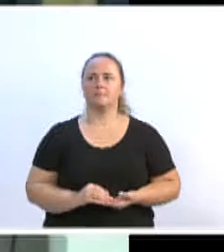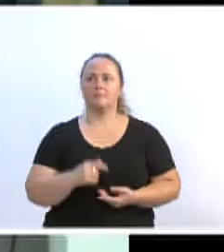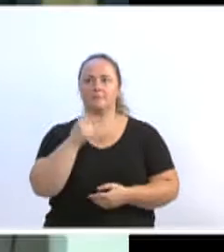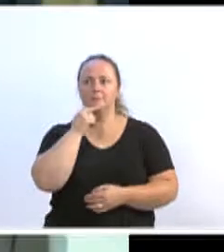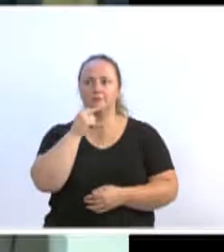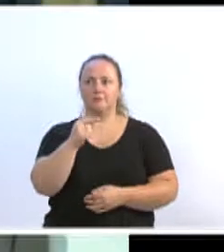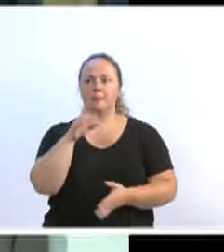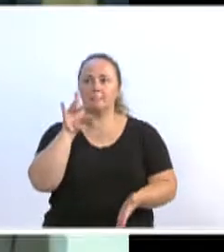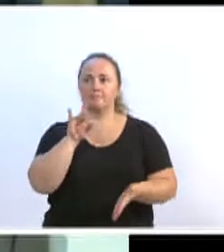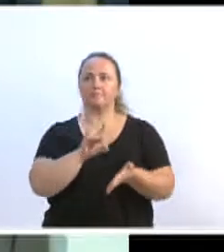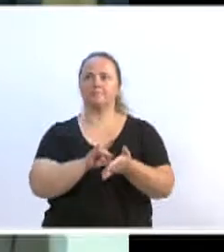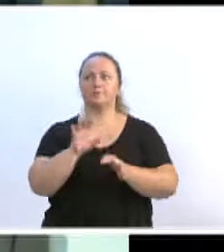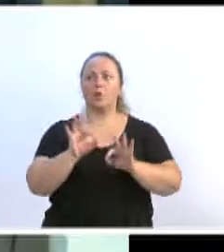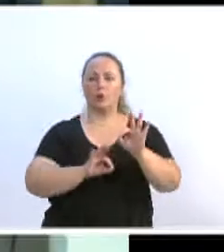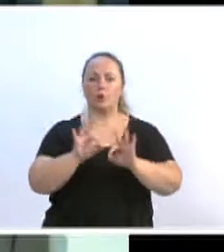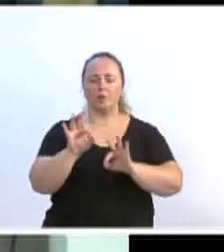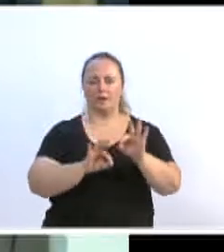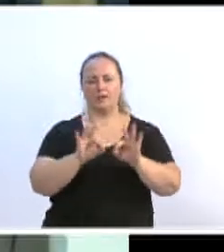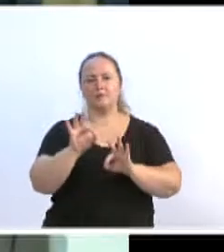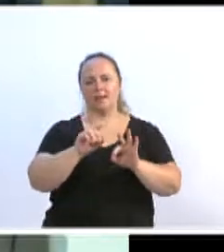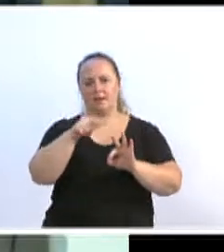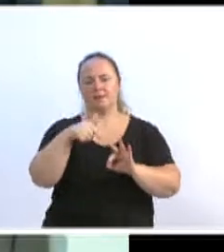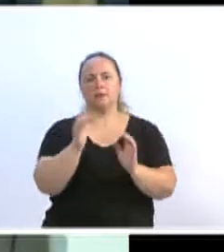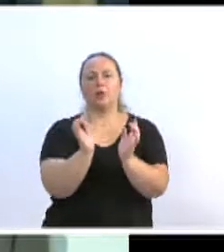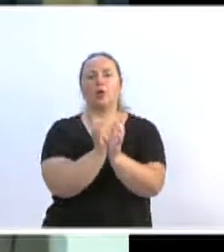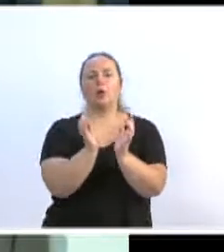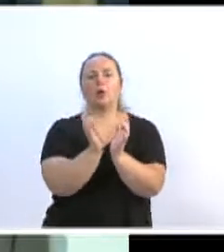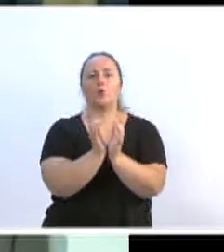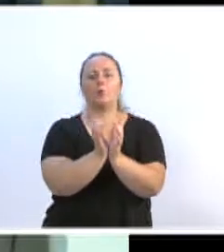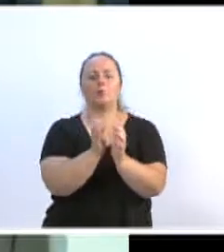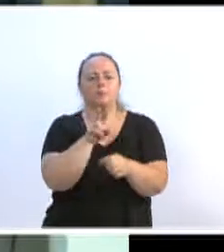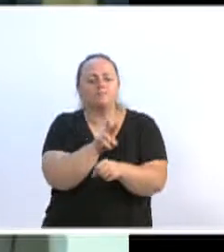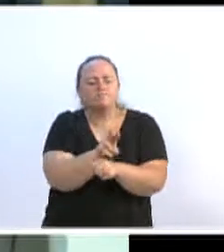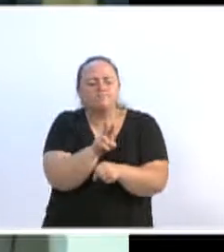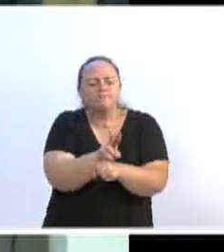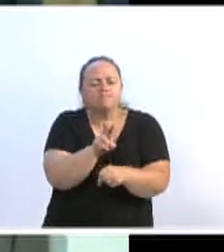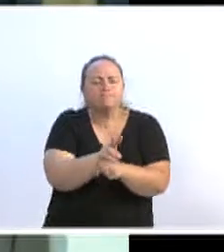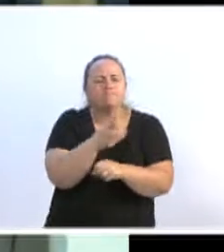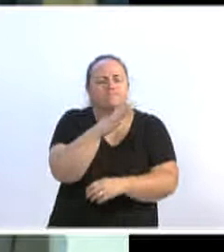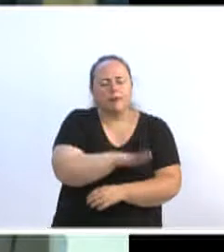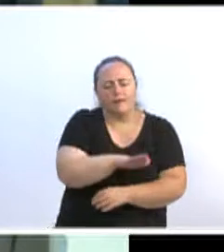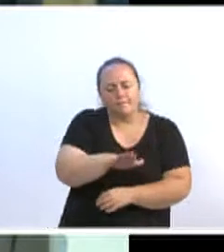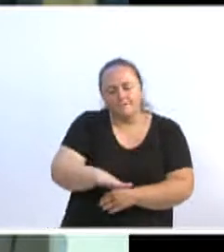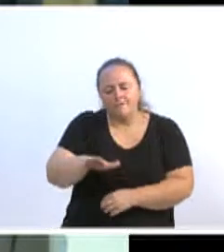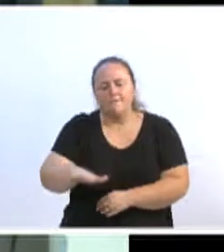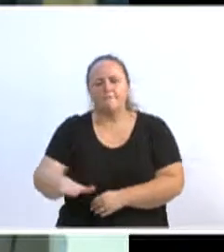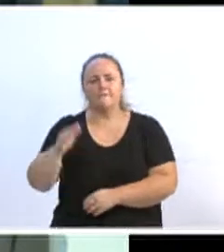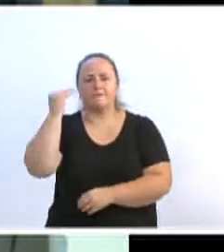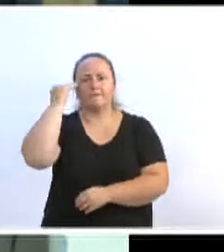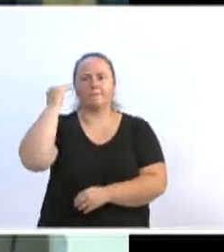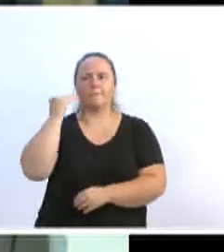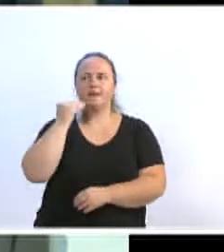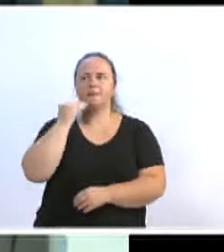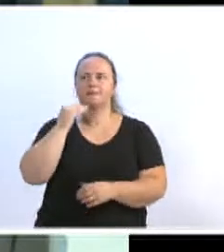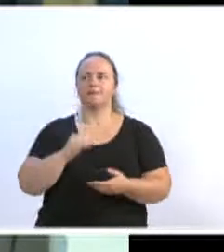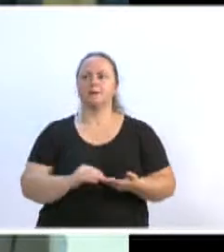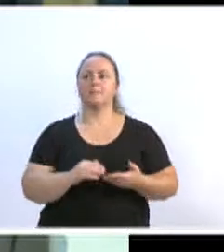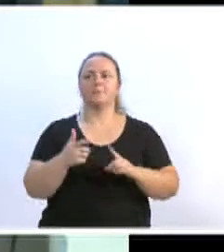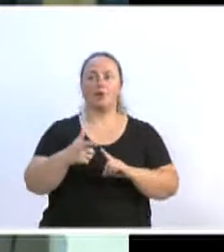organizada pelo Grupia, que é o Grupo de Defesa da Infância e da Adolescência. Tivemos a presença ontem